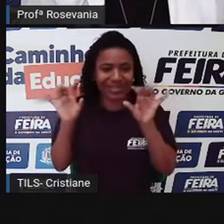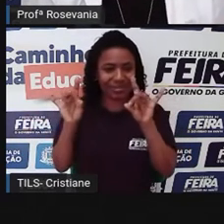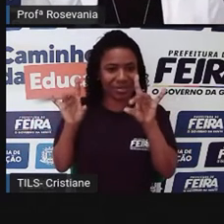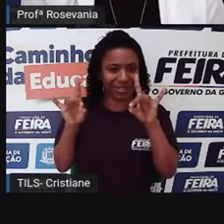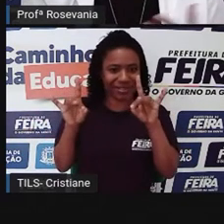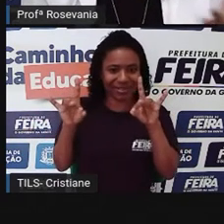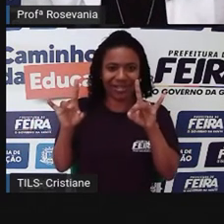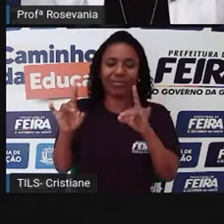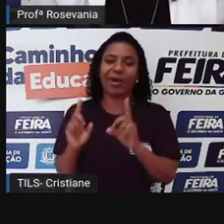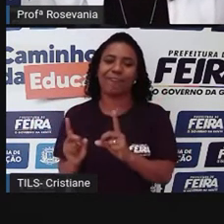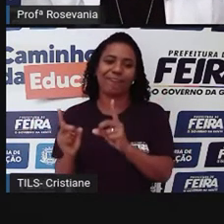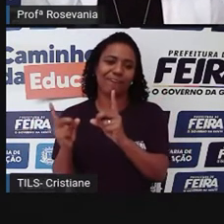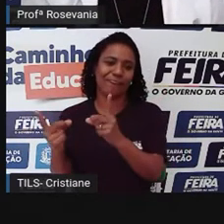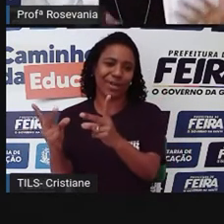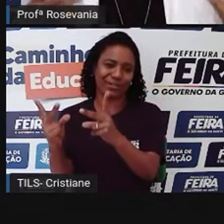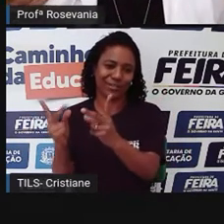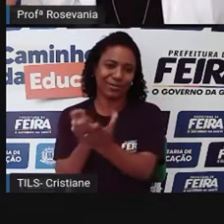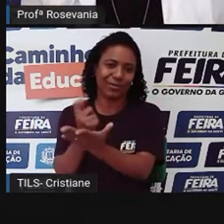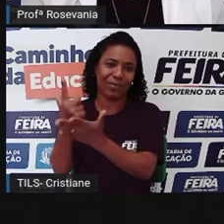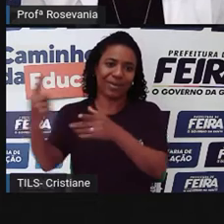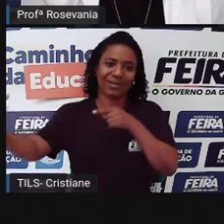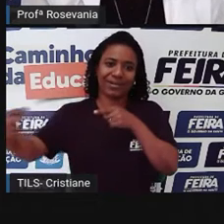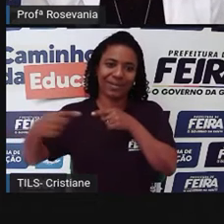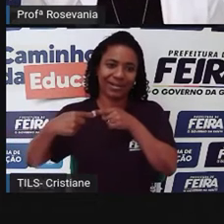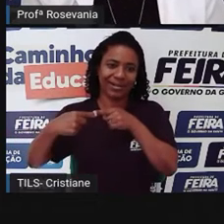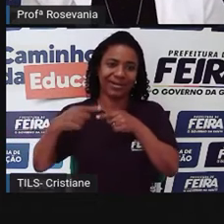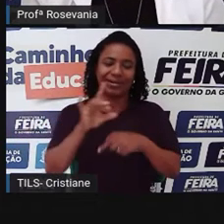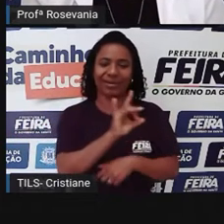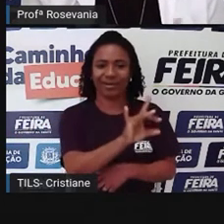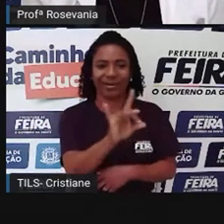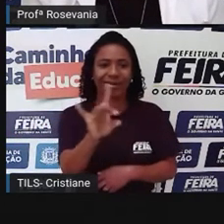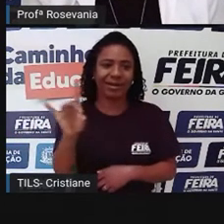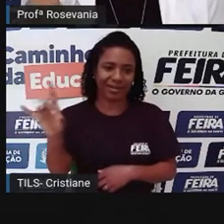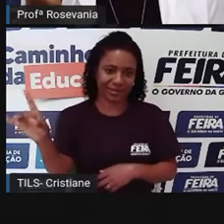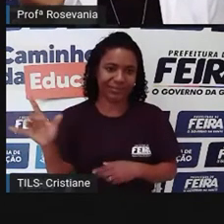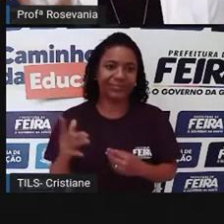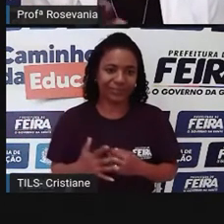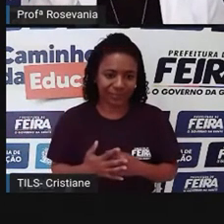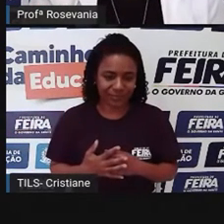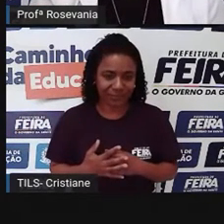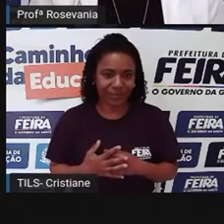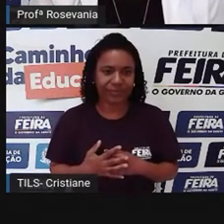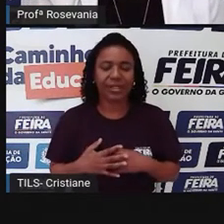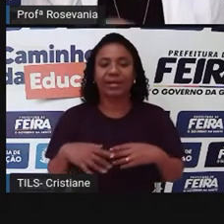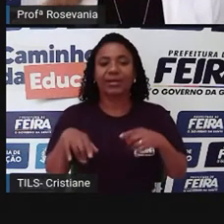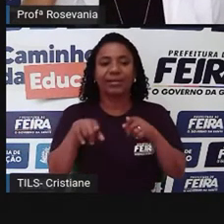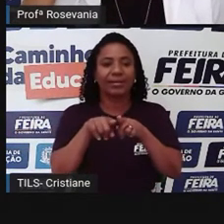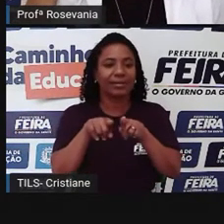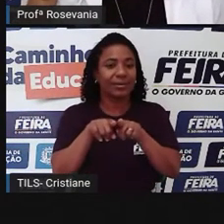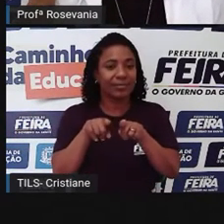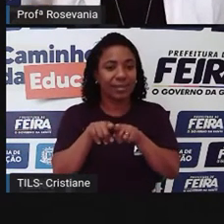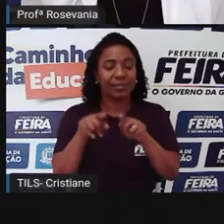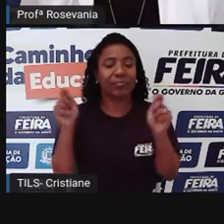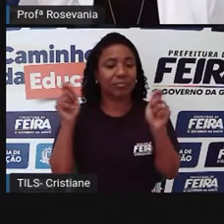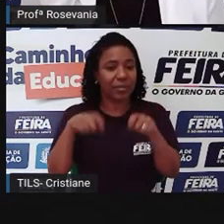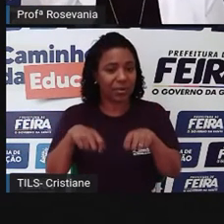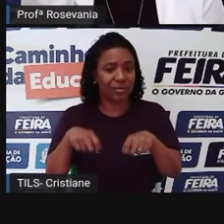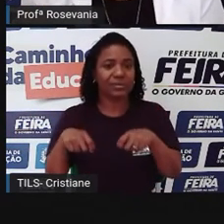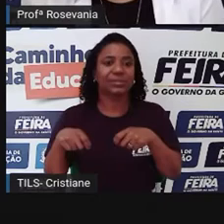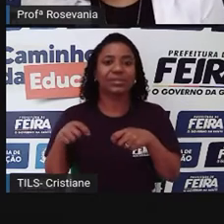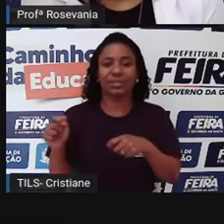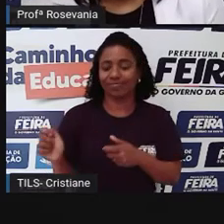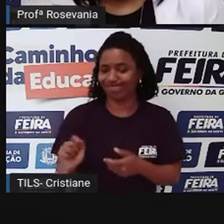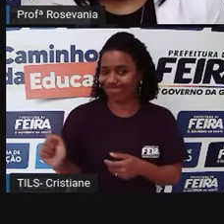em massa, né, em larga escala, também o custo desse comércio, né, desse produto final, ele é um pouquinho mais